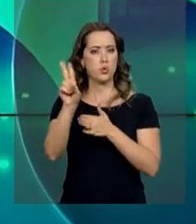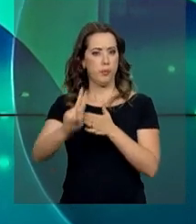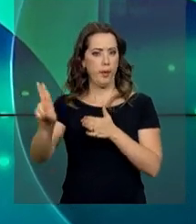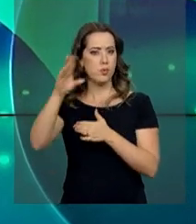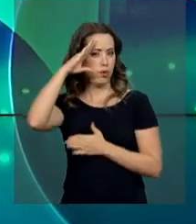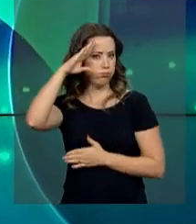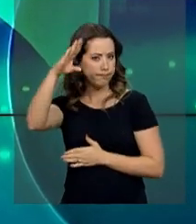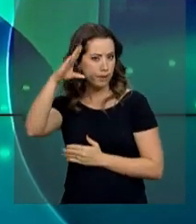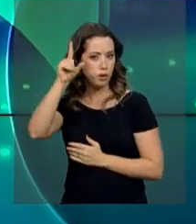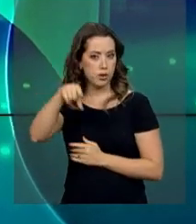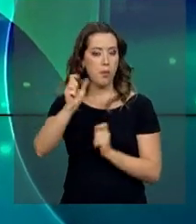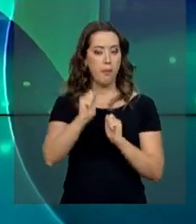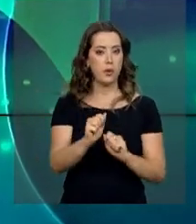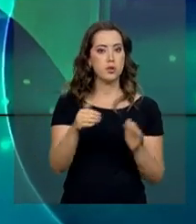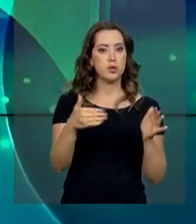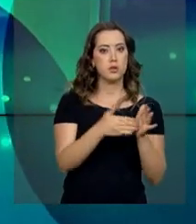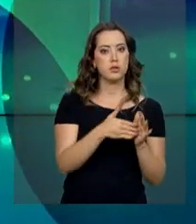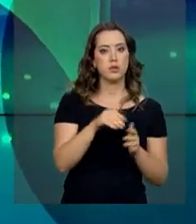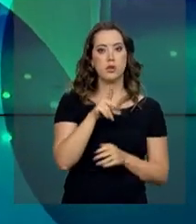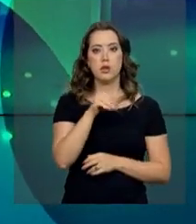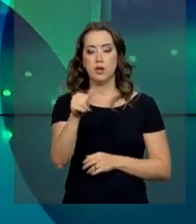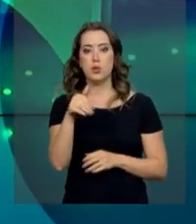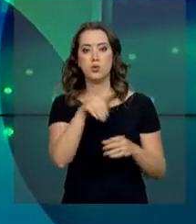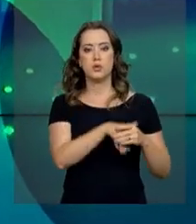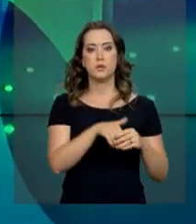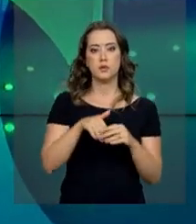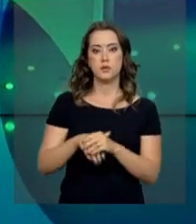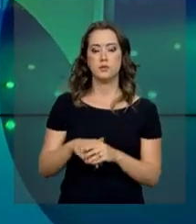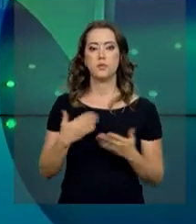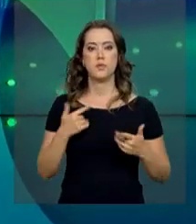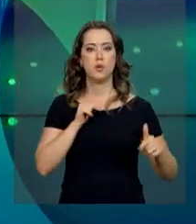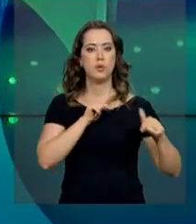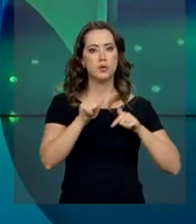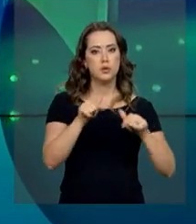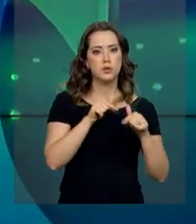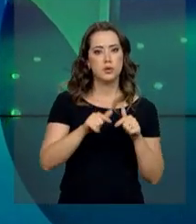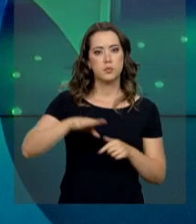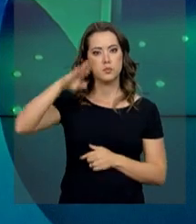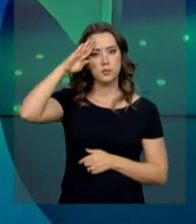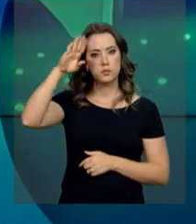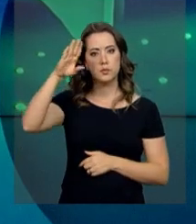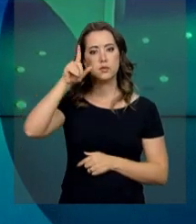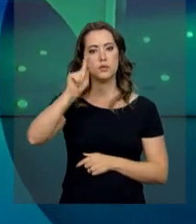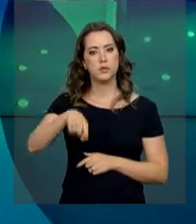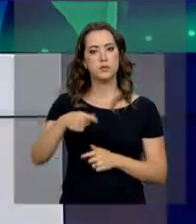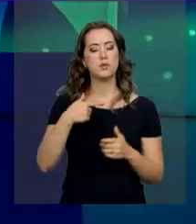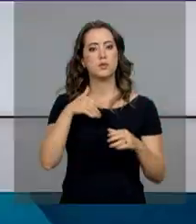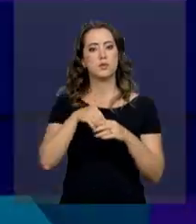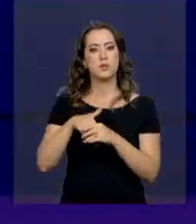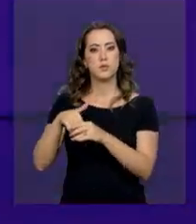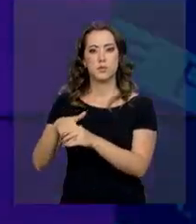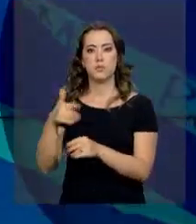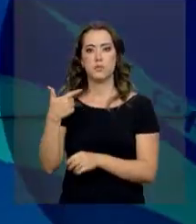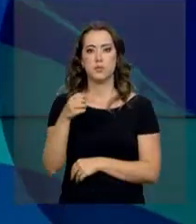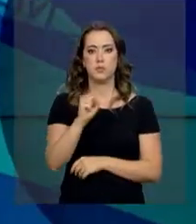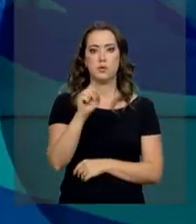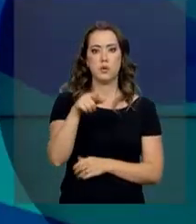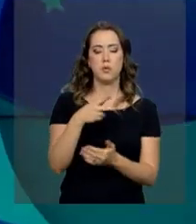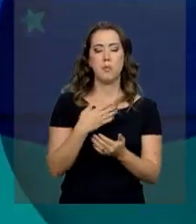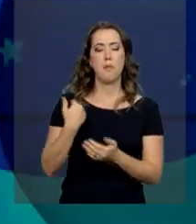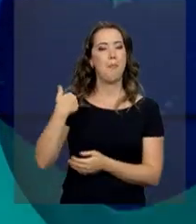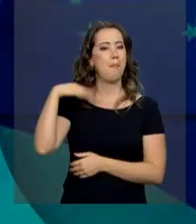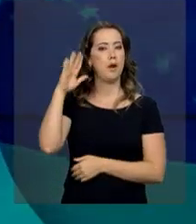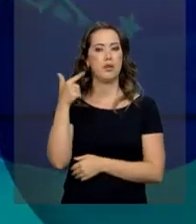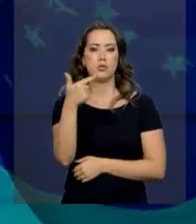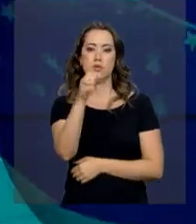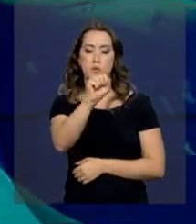eleições podem ser feitos até o dia da votação. A atuação das Forças Armadas nas eleições 2018 deve contar com